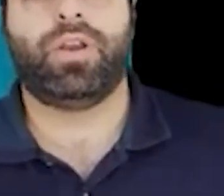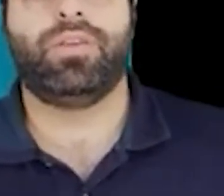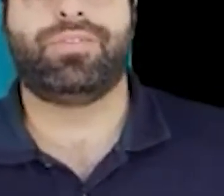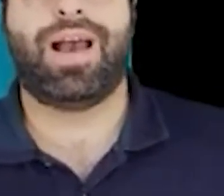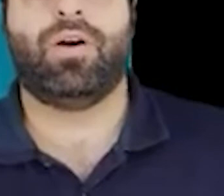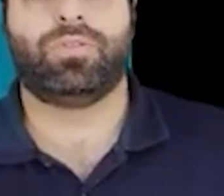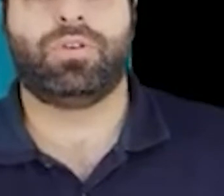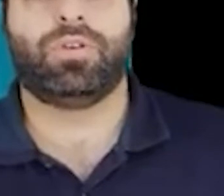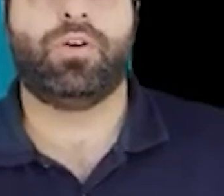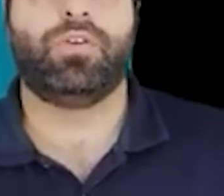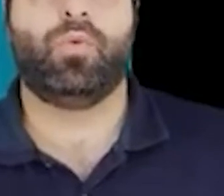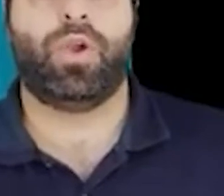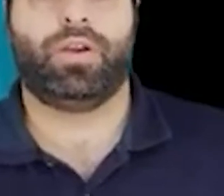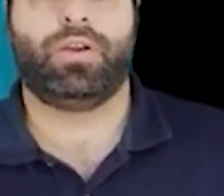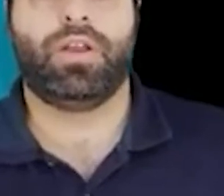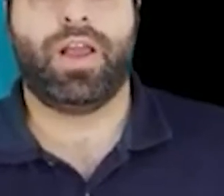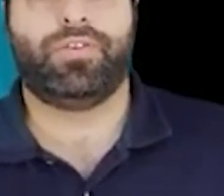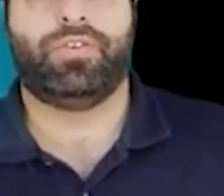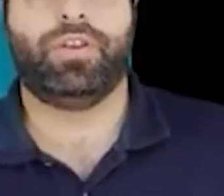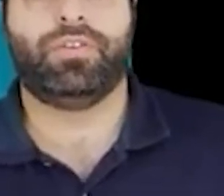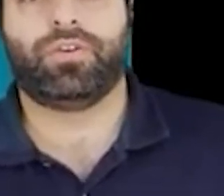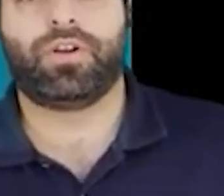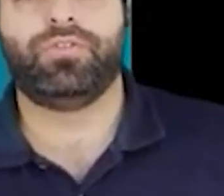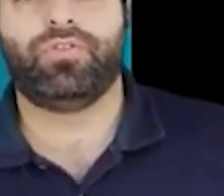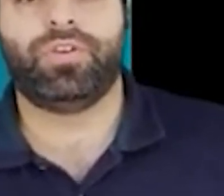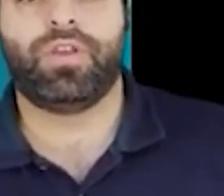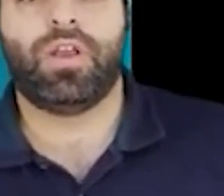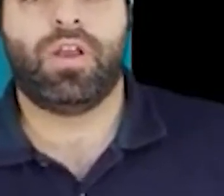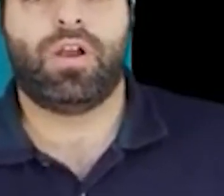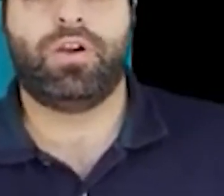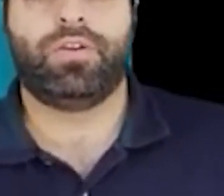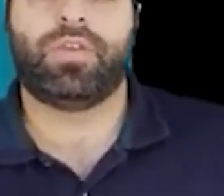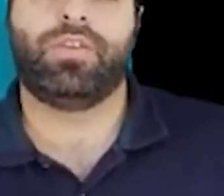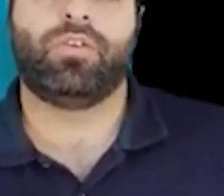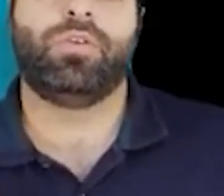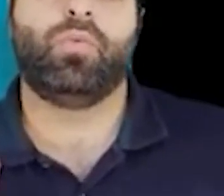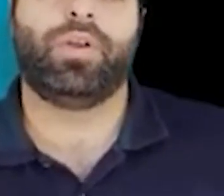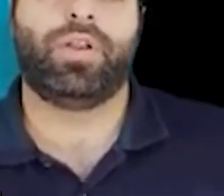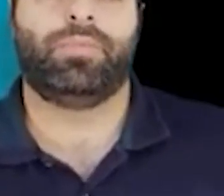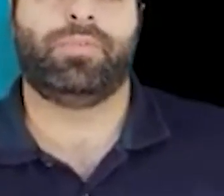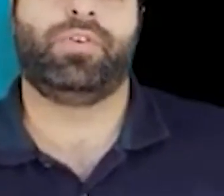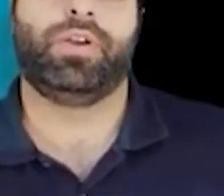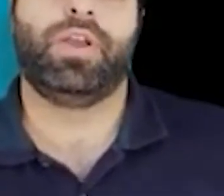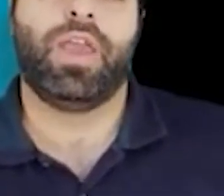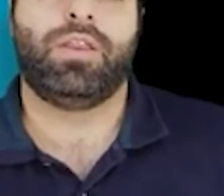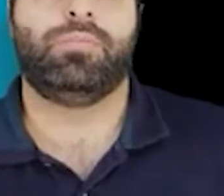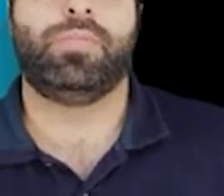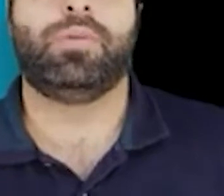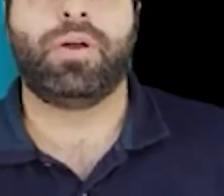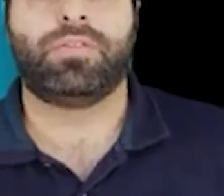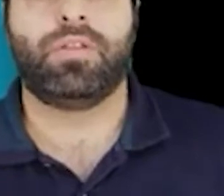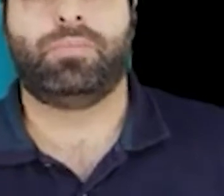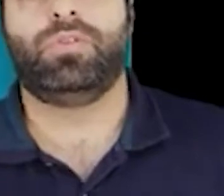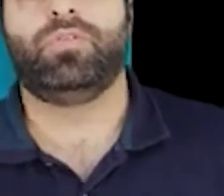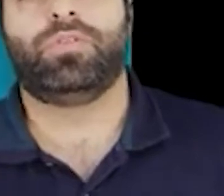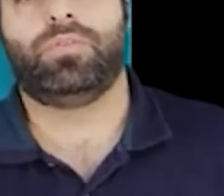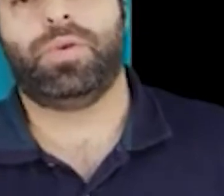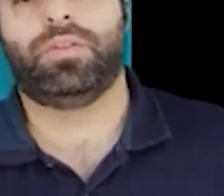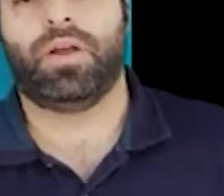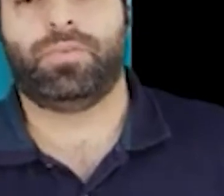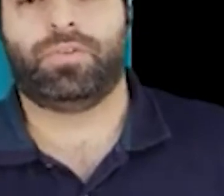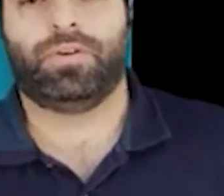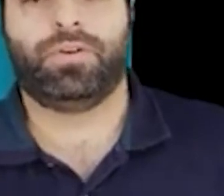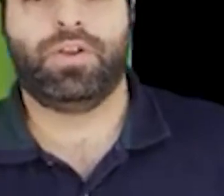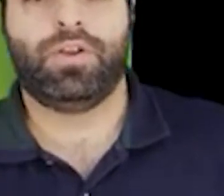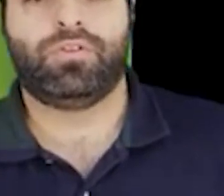de jogar fora, então, esses produtos refrigerantes fora no planeta. nós temos